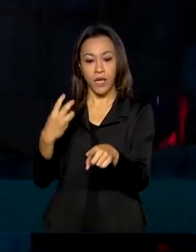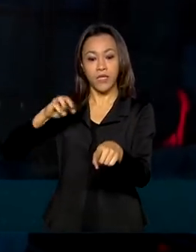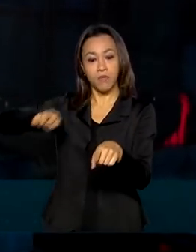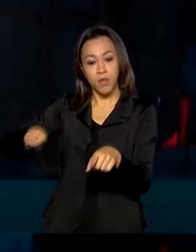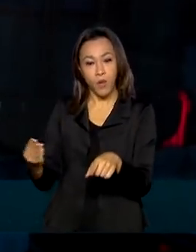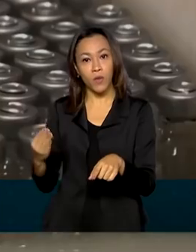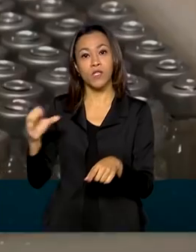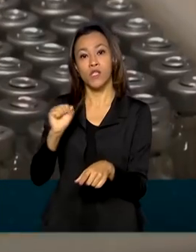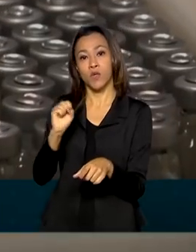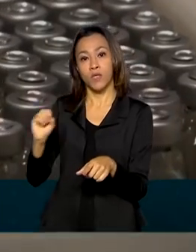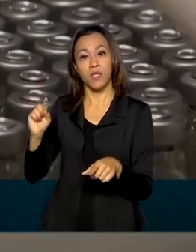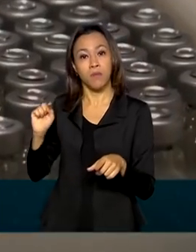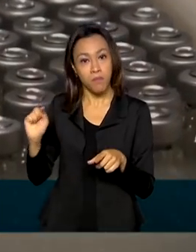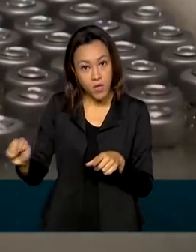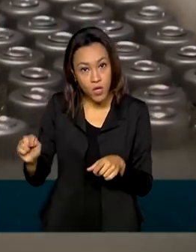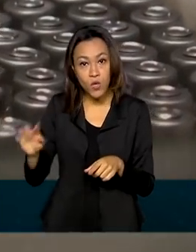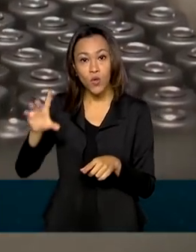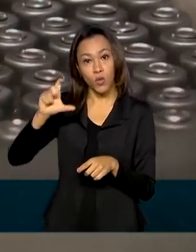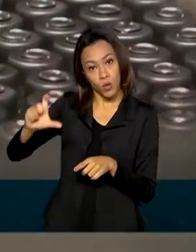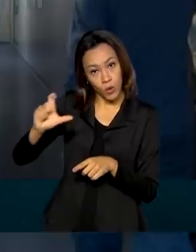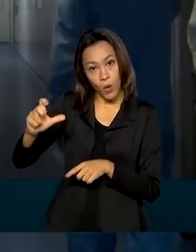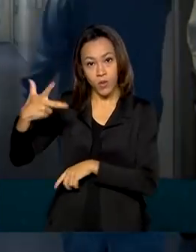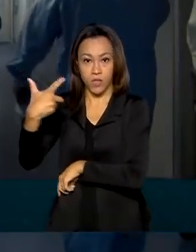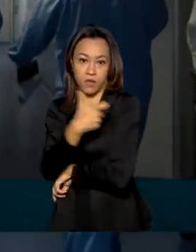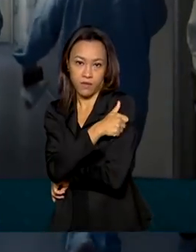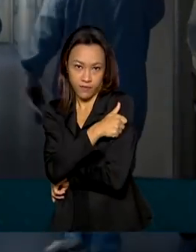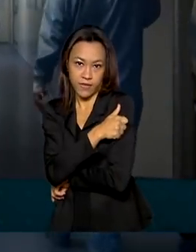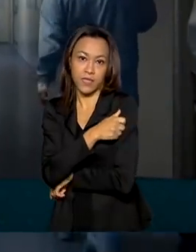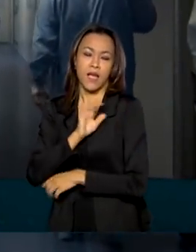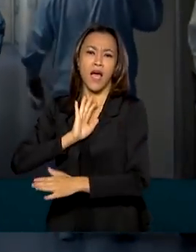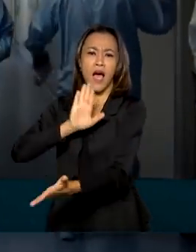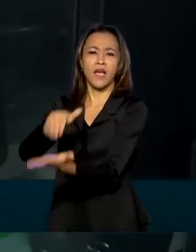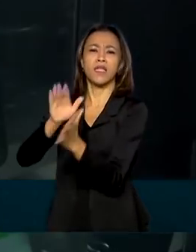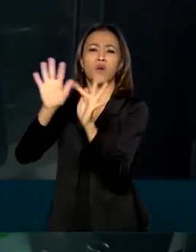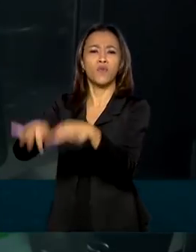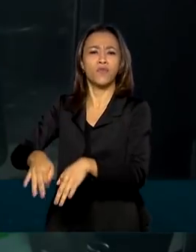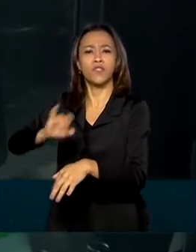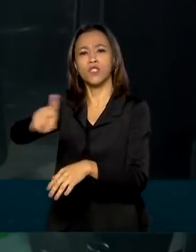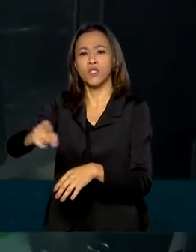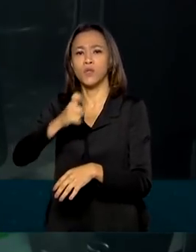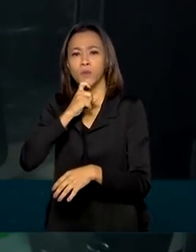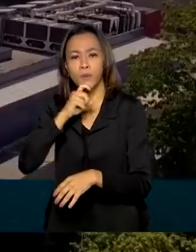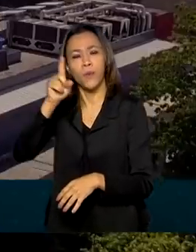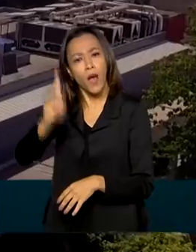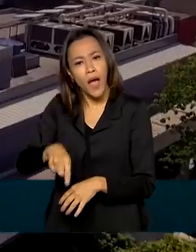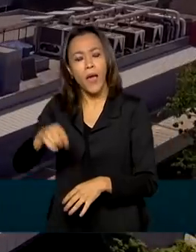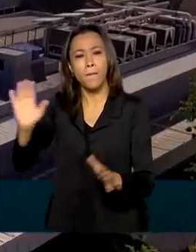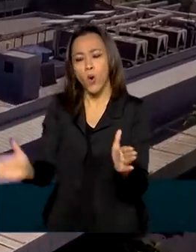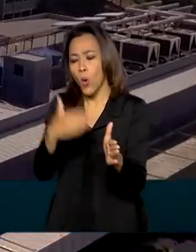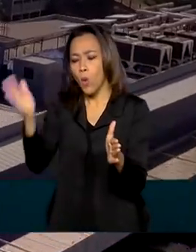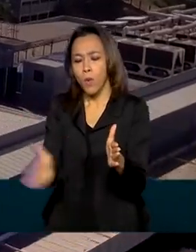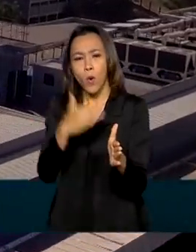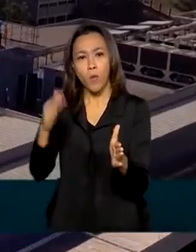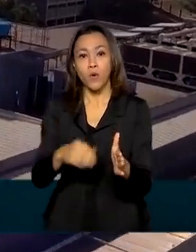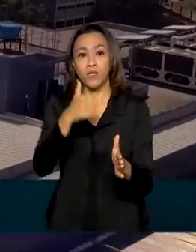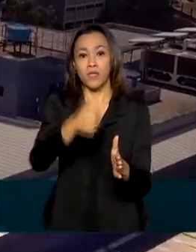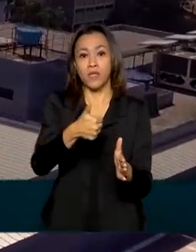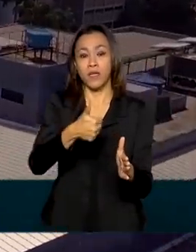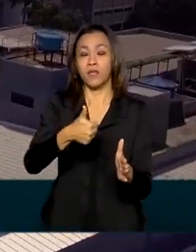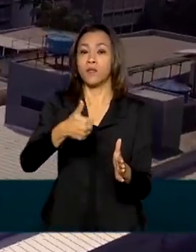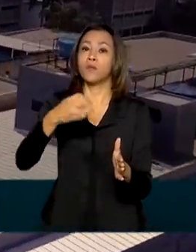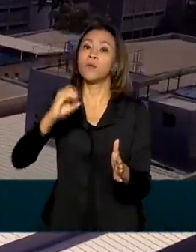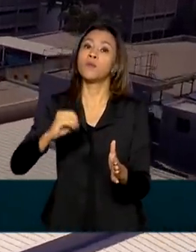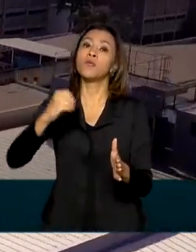de da vacina Oxford-AstraZeneca. Até o fim de julho, a expectativa é de produzir 112 milhões na